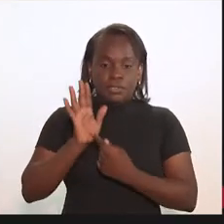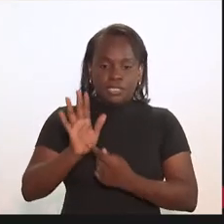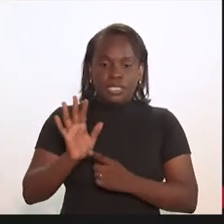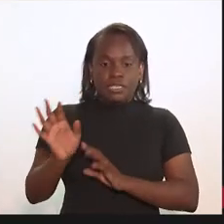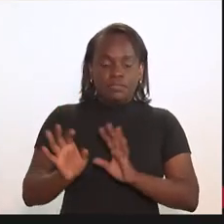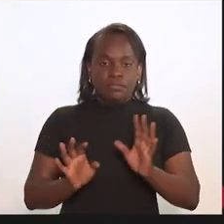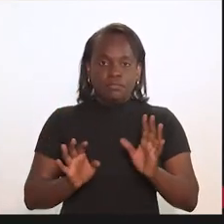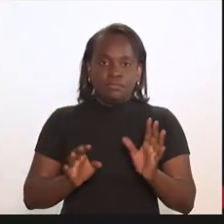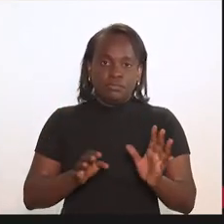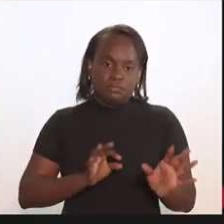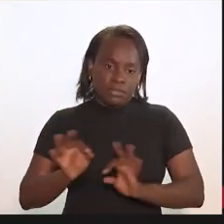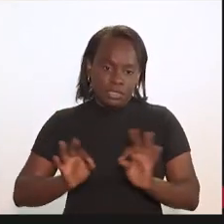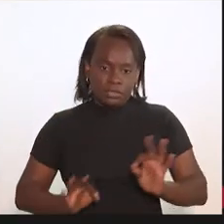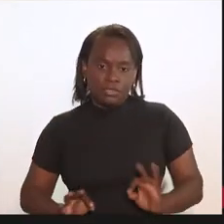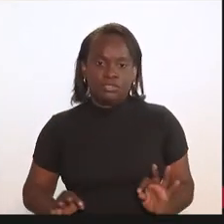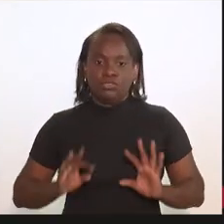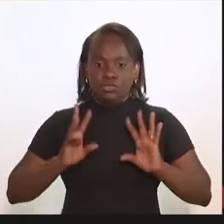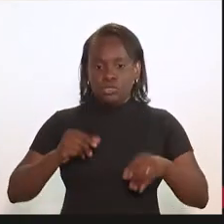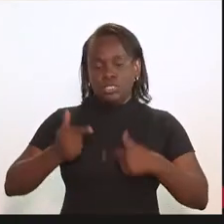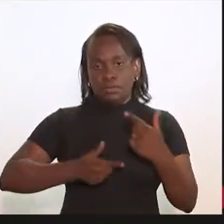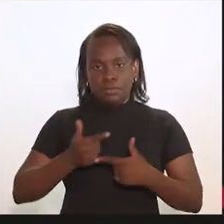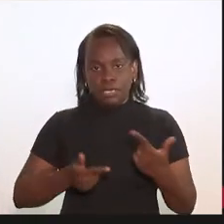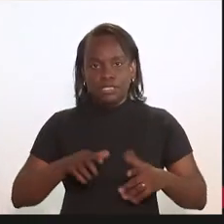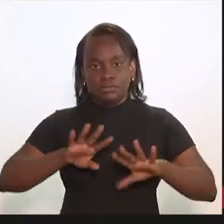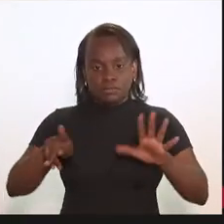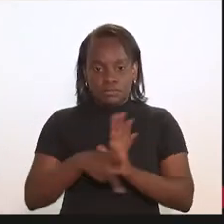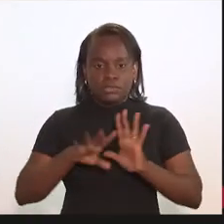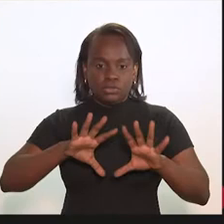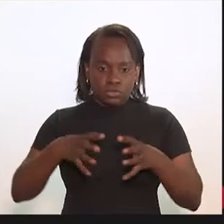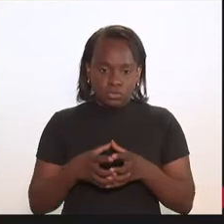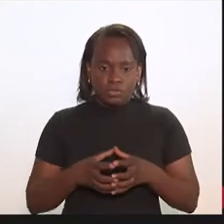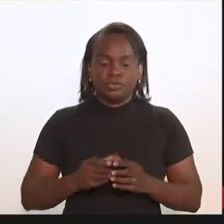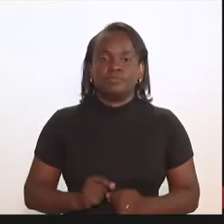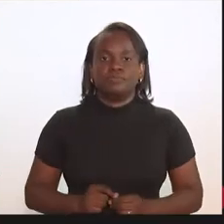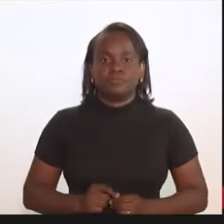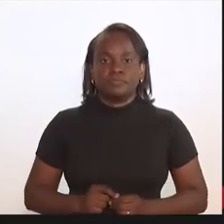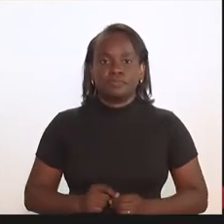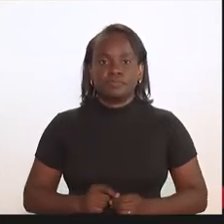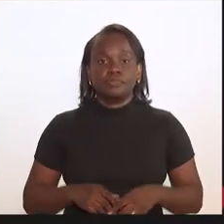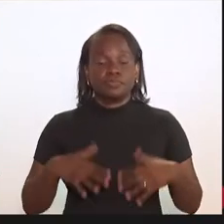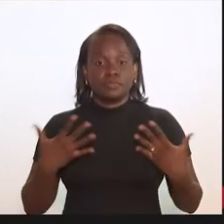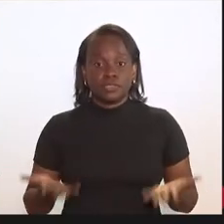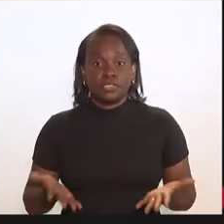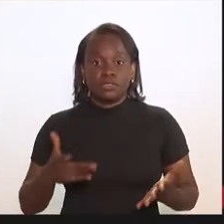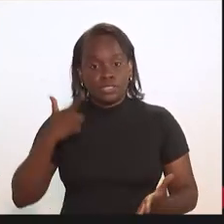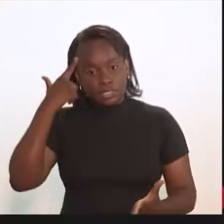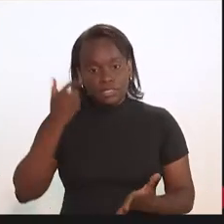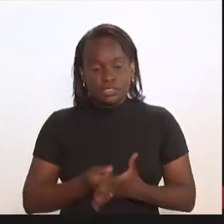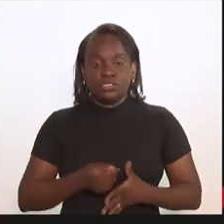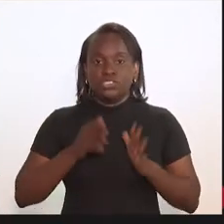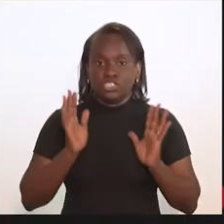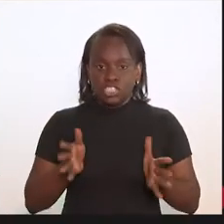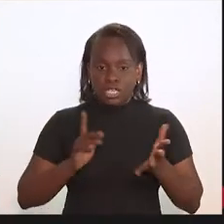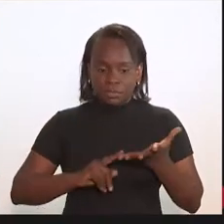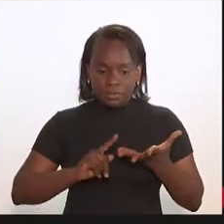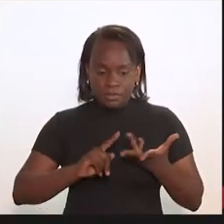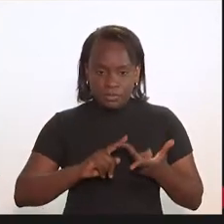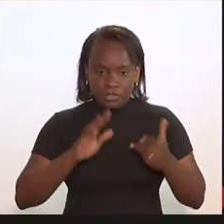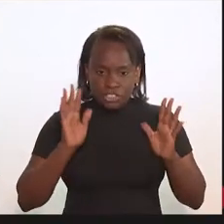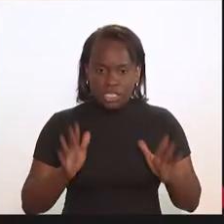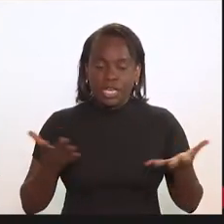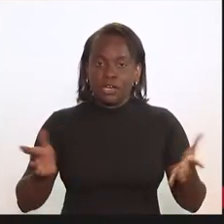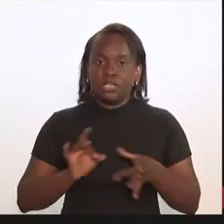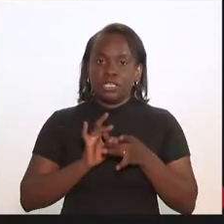apresentado esse planejamento de trabalho da nossa comissão. Então, definidas essas questões,